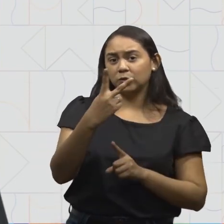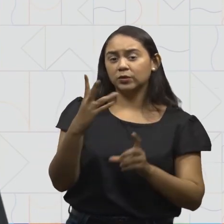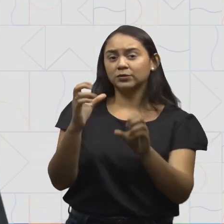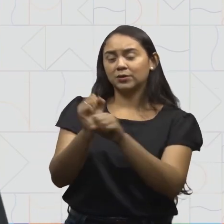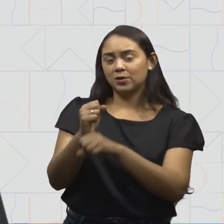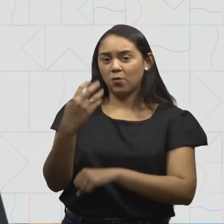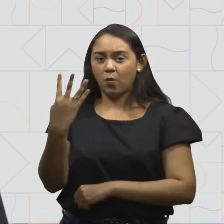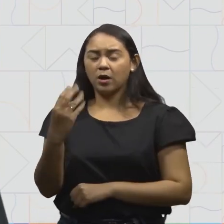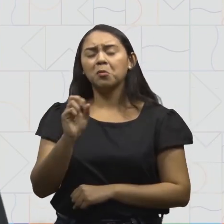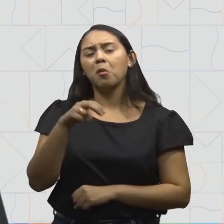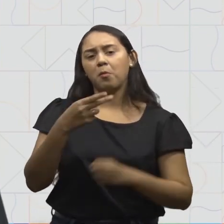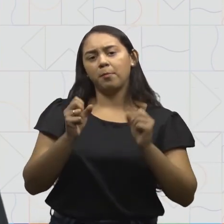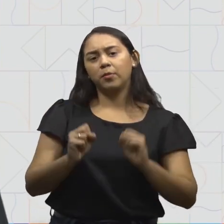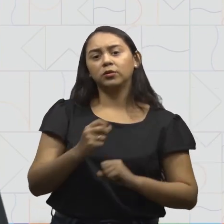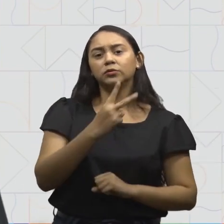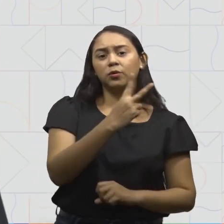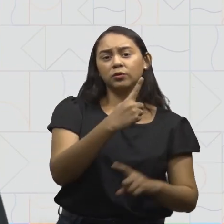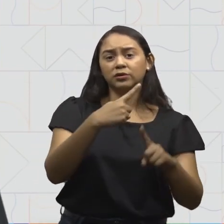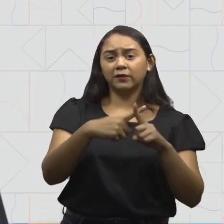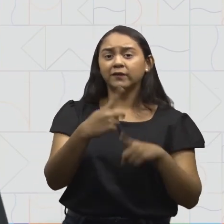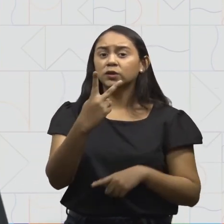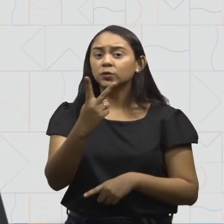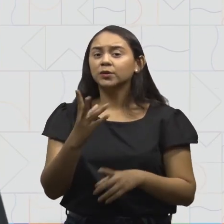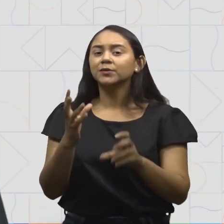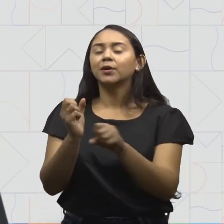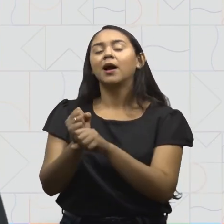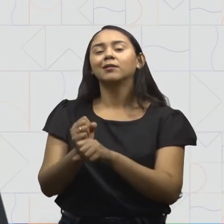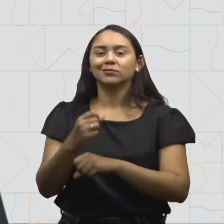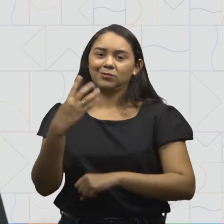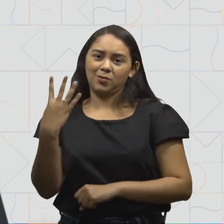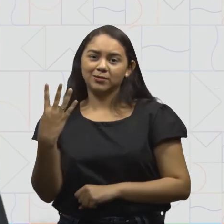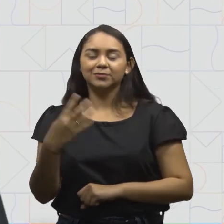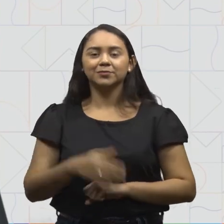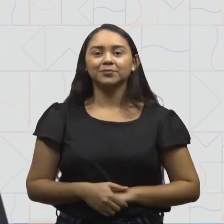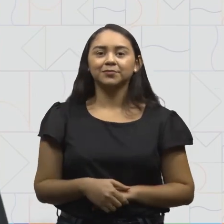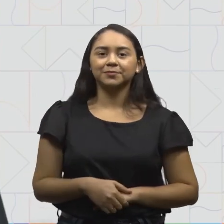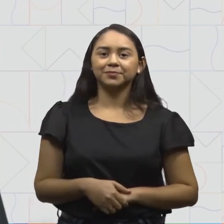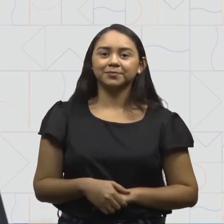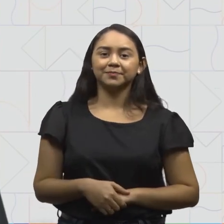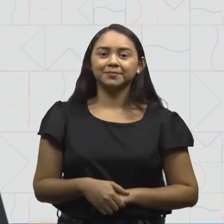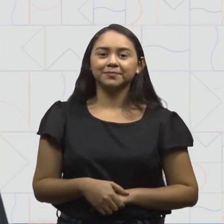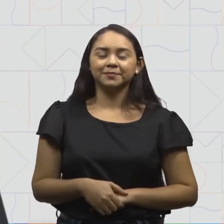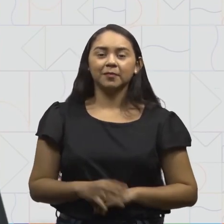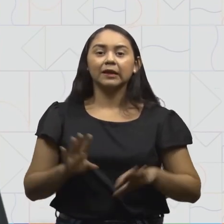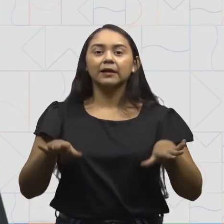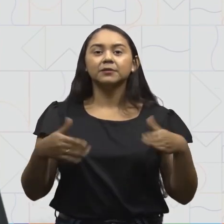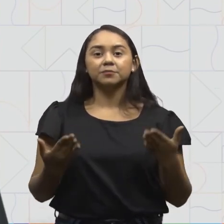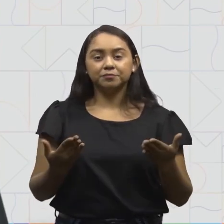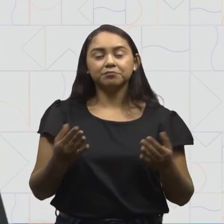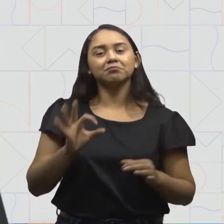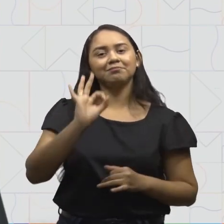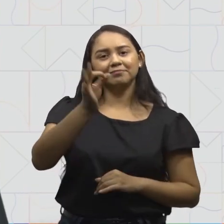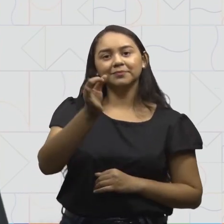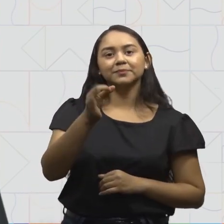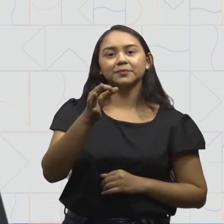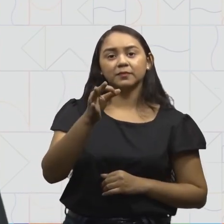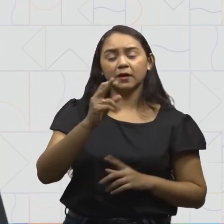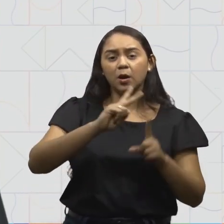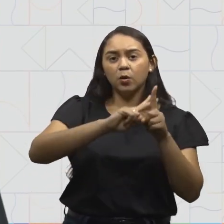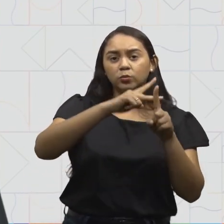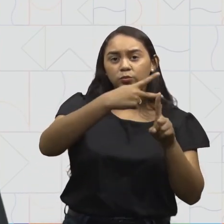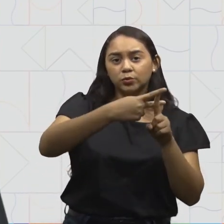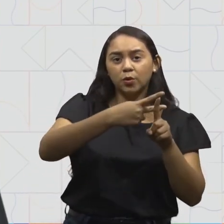dois é igual a quatro. Ou duas vezes duas é igual a quatro. Então, isso